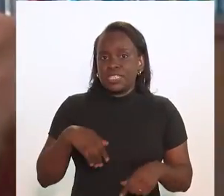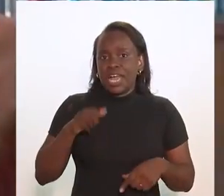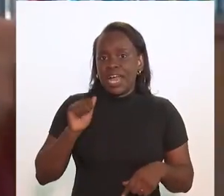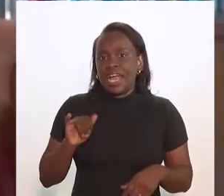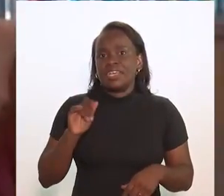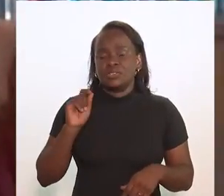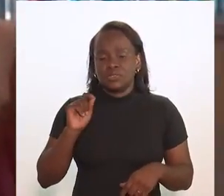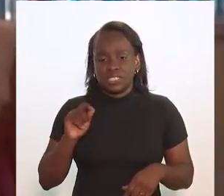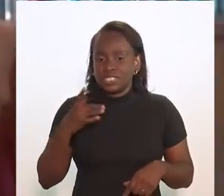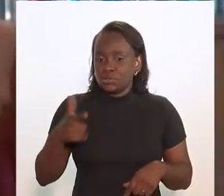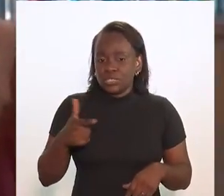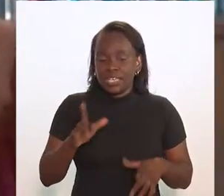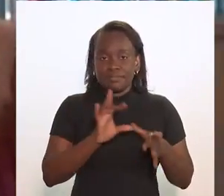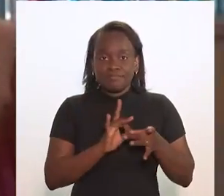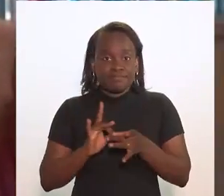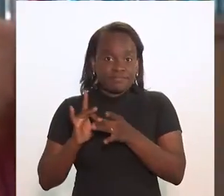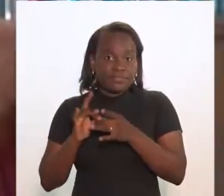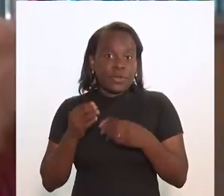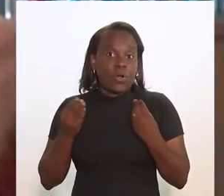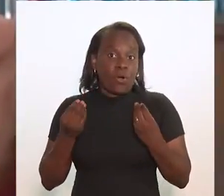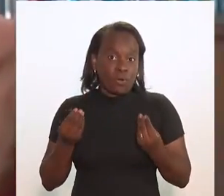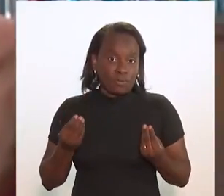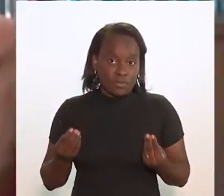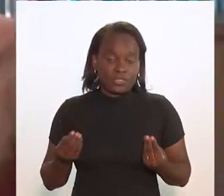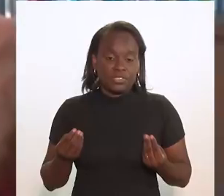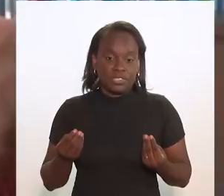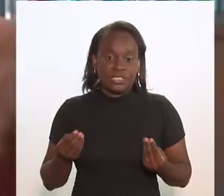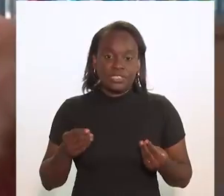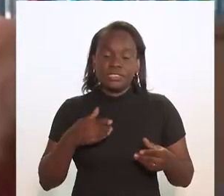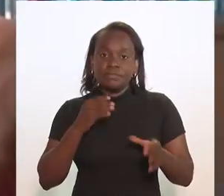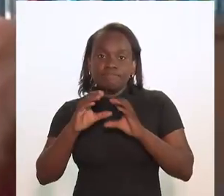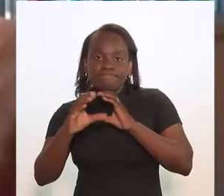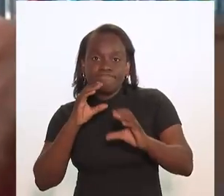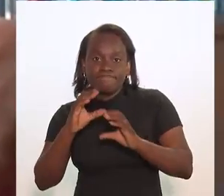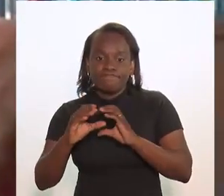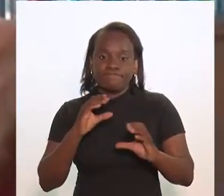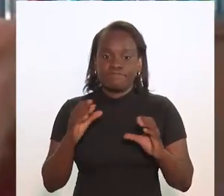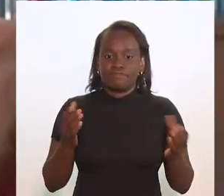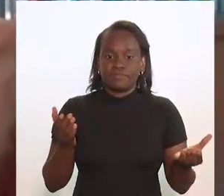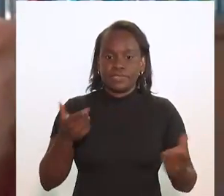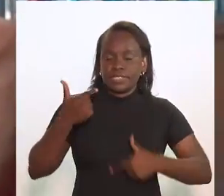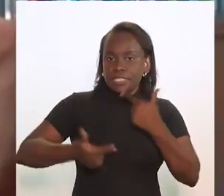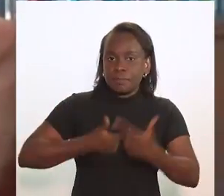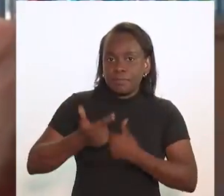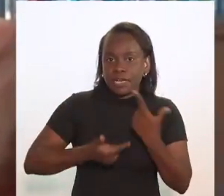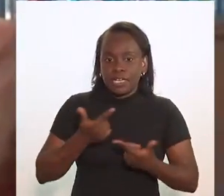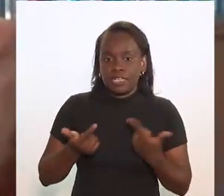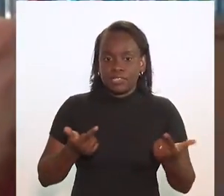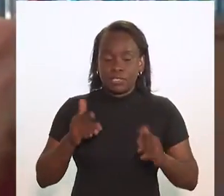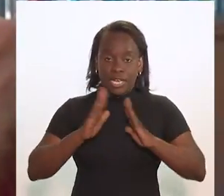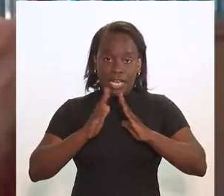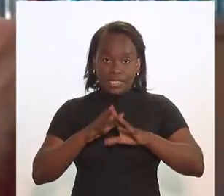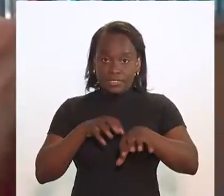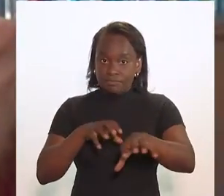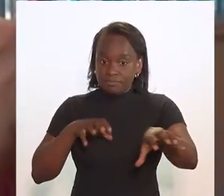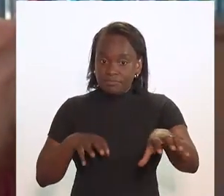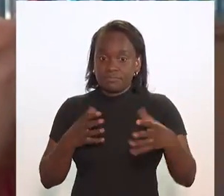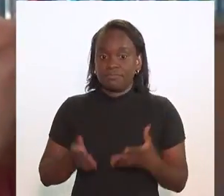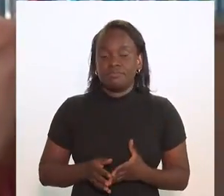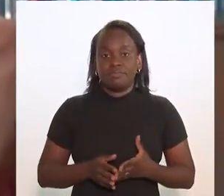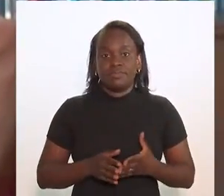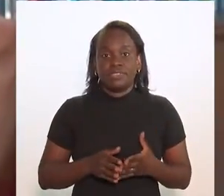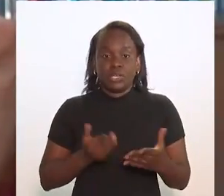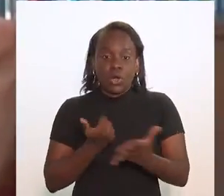não tivéssemos conectividade, como seria a comunicação, o trabalho em casa,